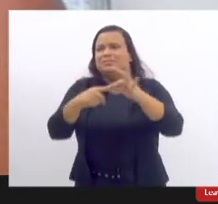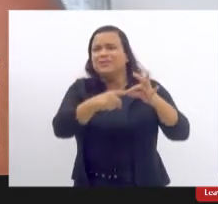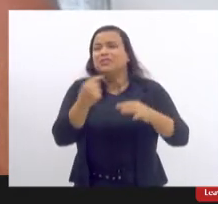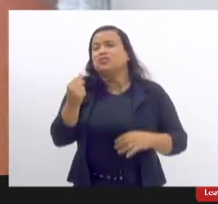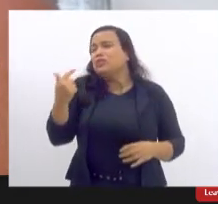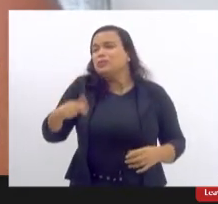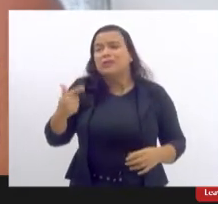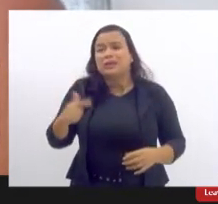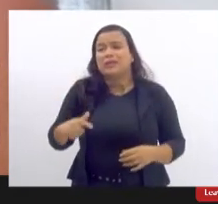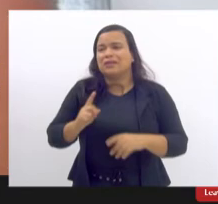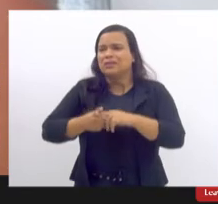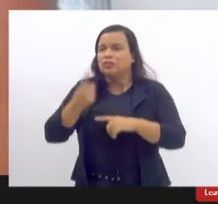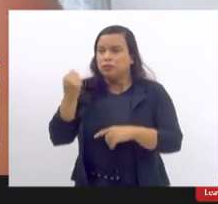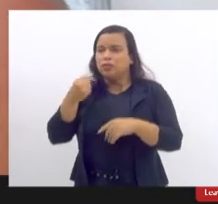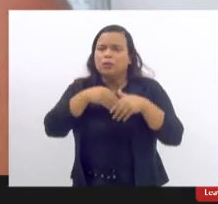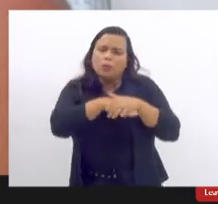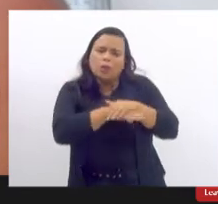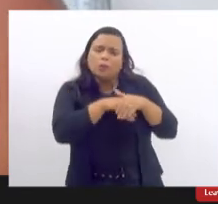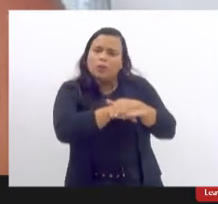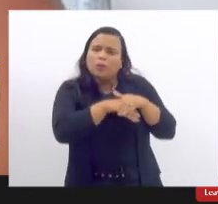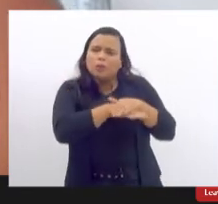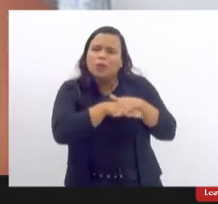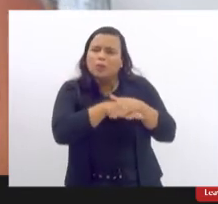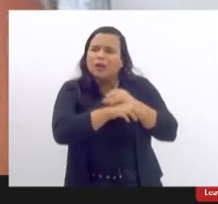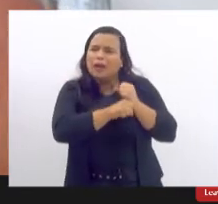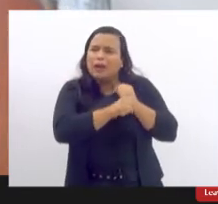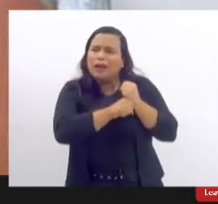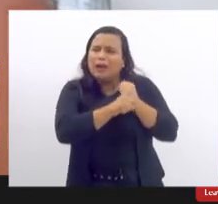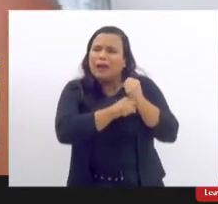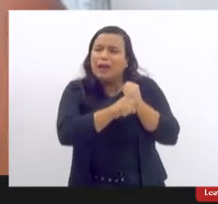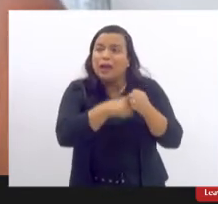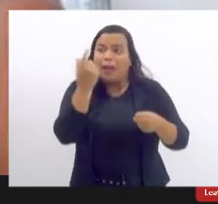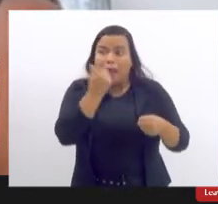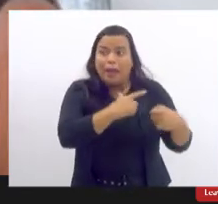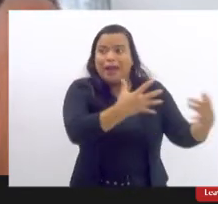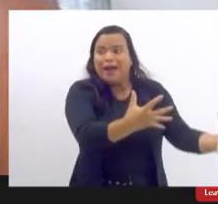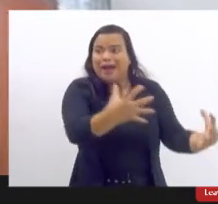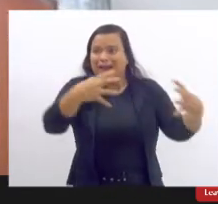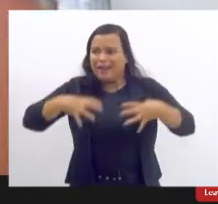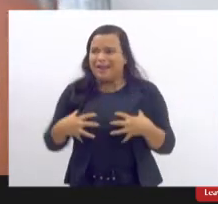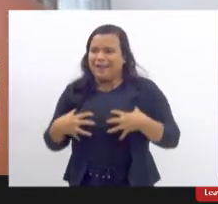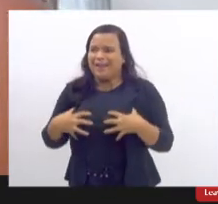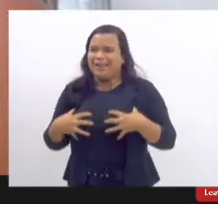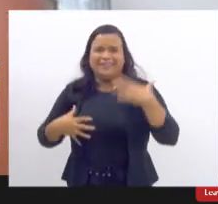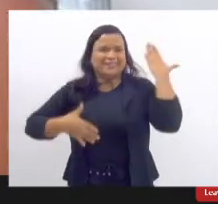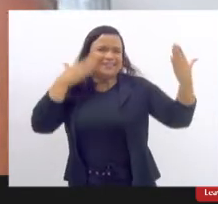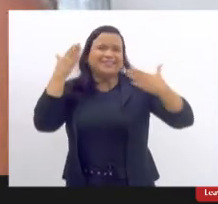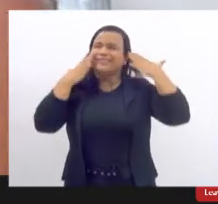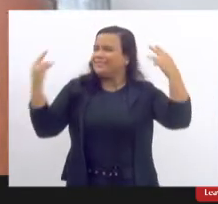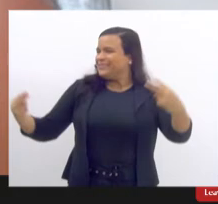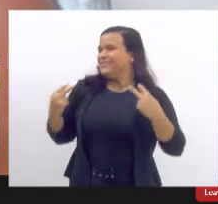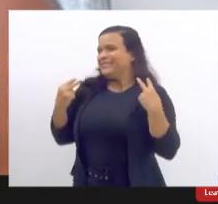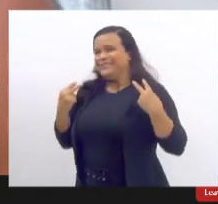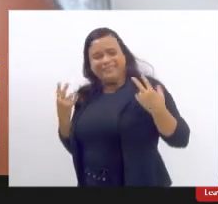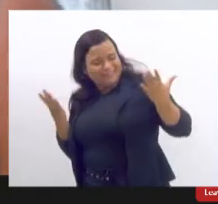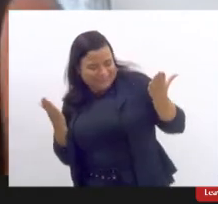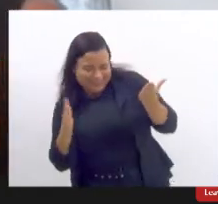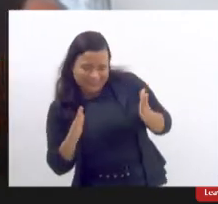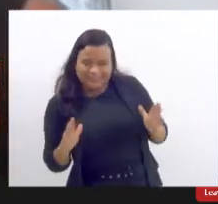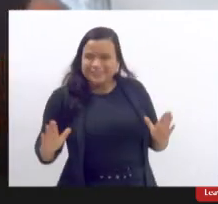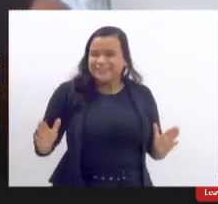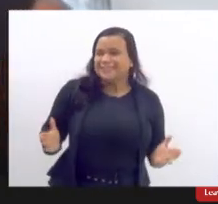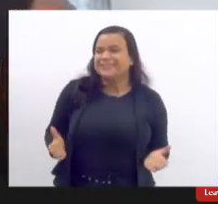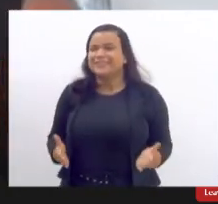juntando um pouco do dinheiro para poder atender a essa estética que nós que é um